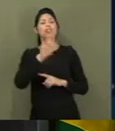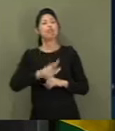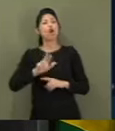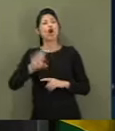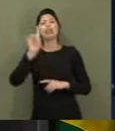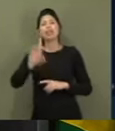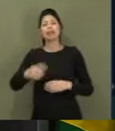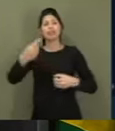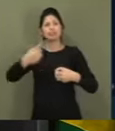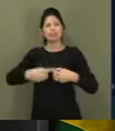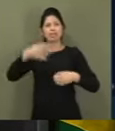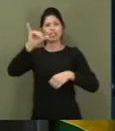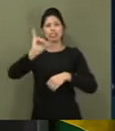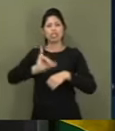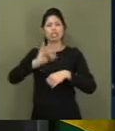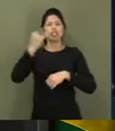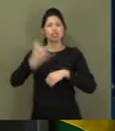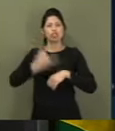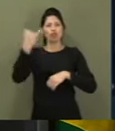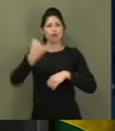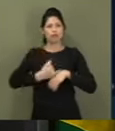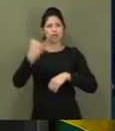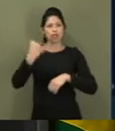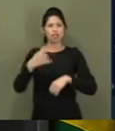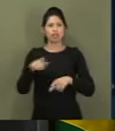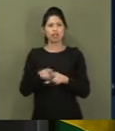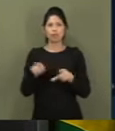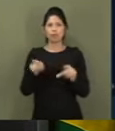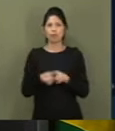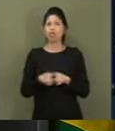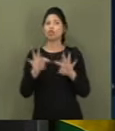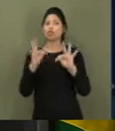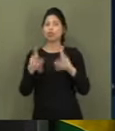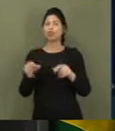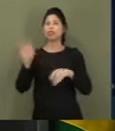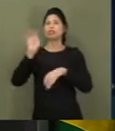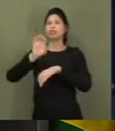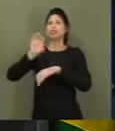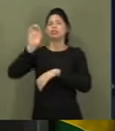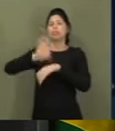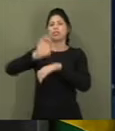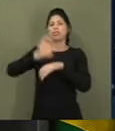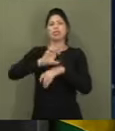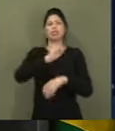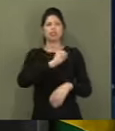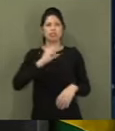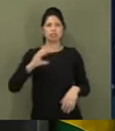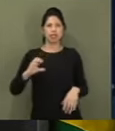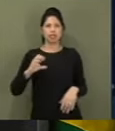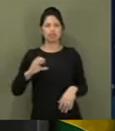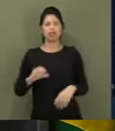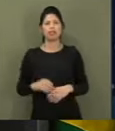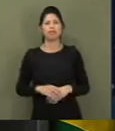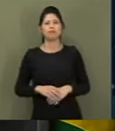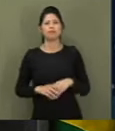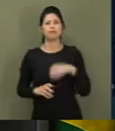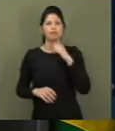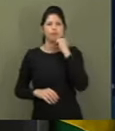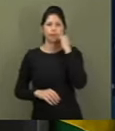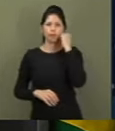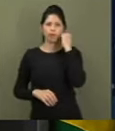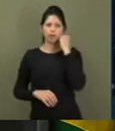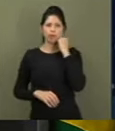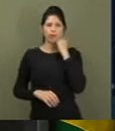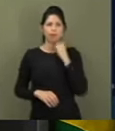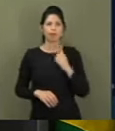da belíssima Santa Catarina e de todo o país. Então, senhor presidente, eu quero apenas registrar que,